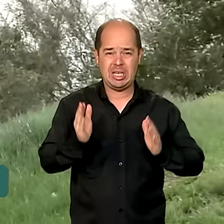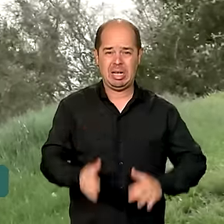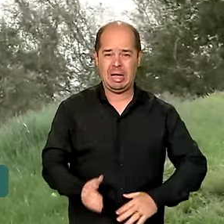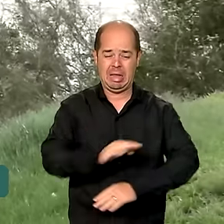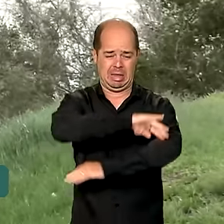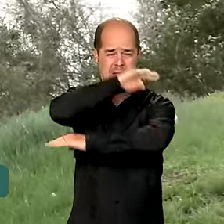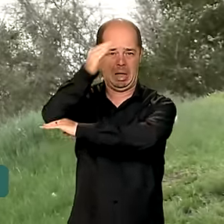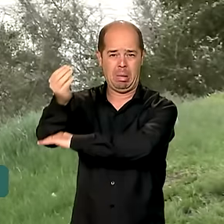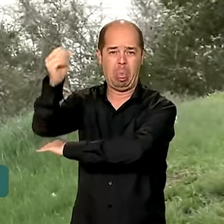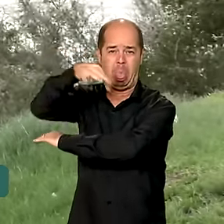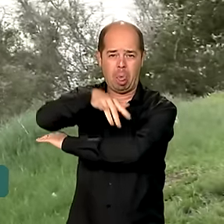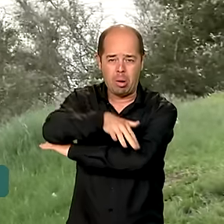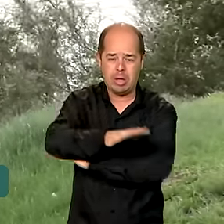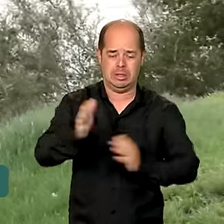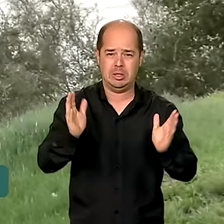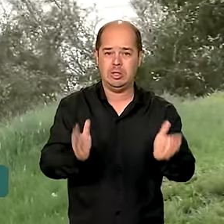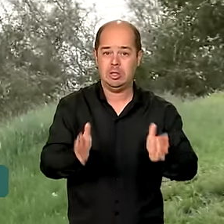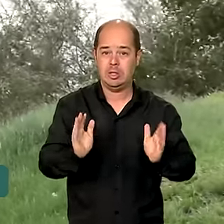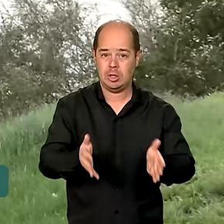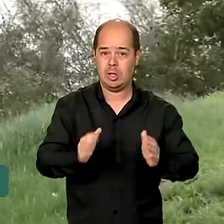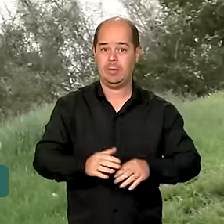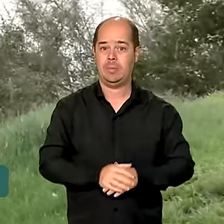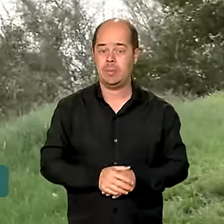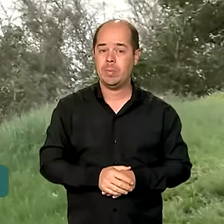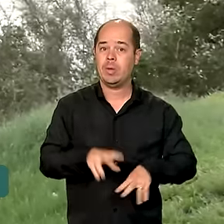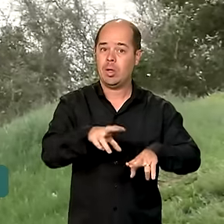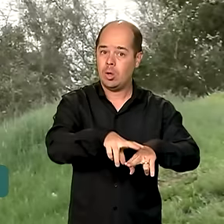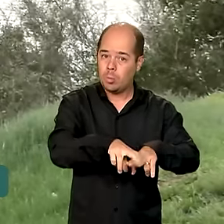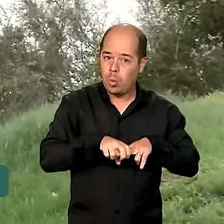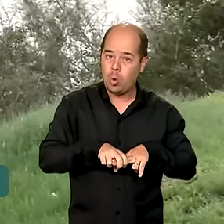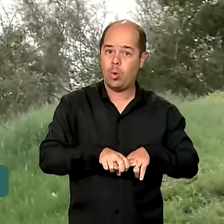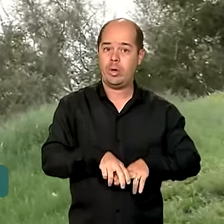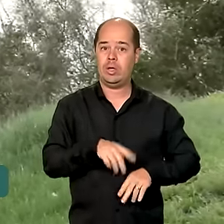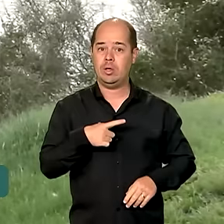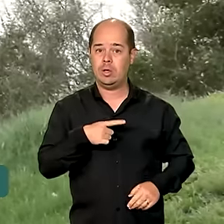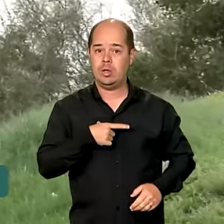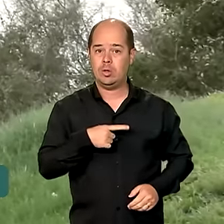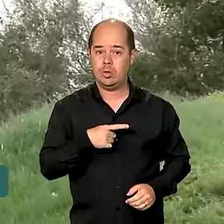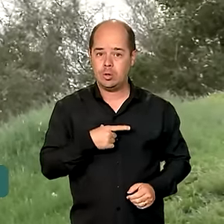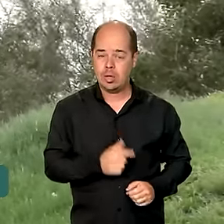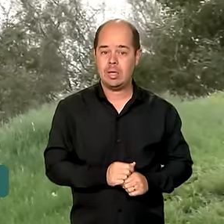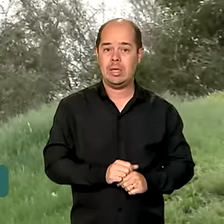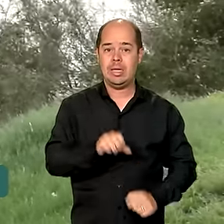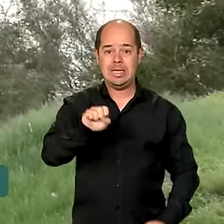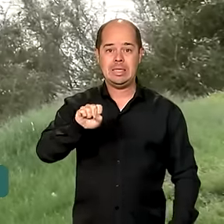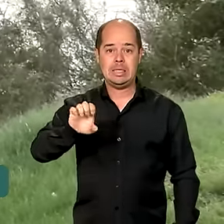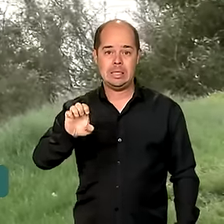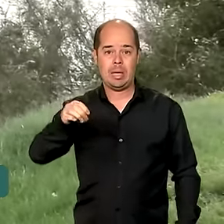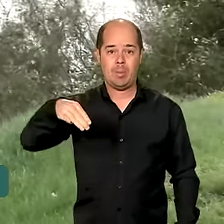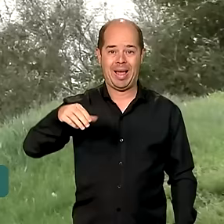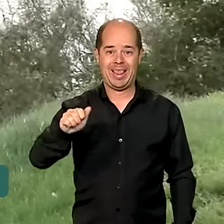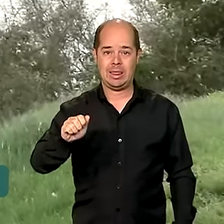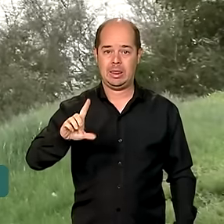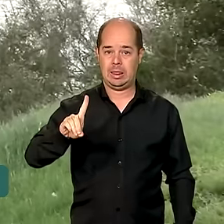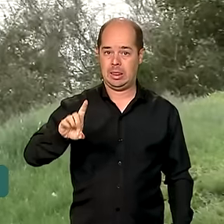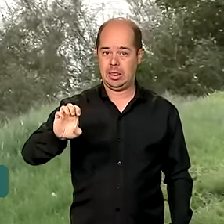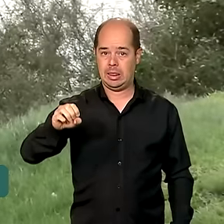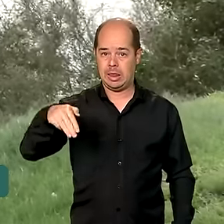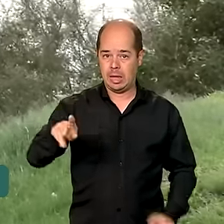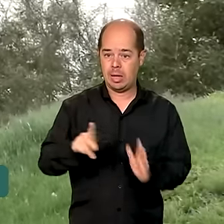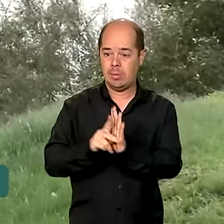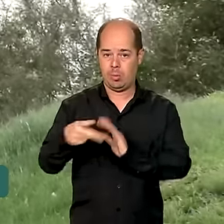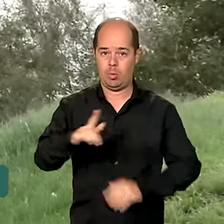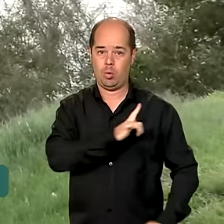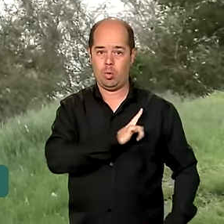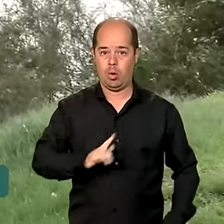disso, o Centro Nacional de Monitoramento e Alertas de Desastres Naturais, Semadem, do governo federal, emitiu um alerta para